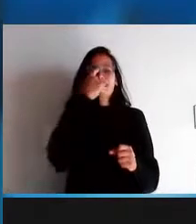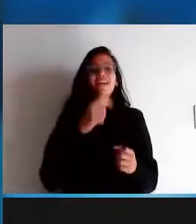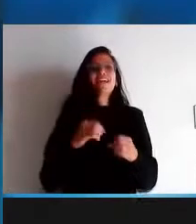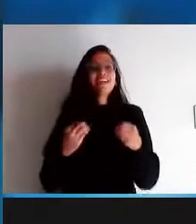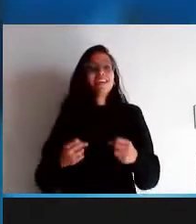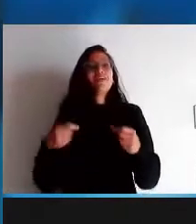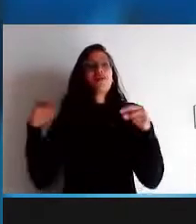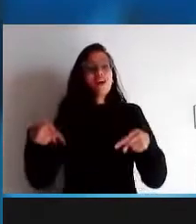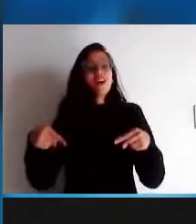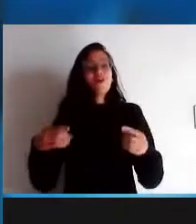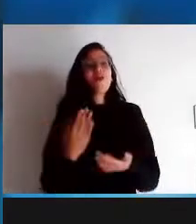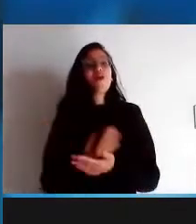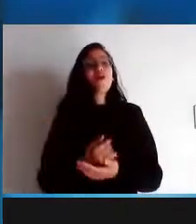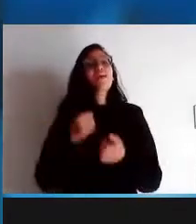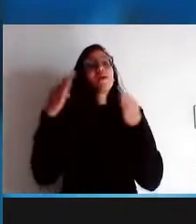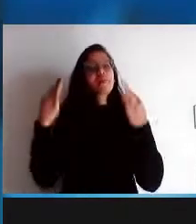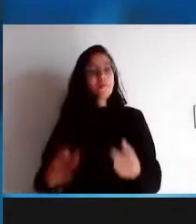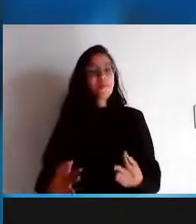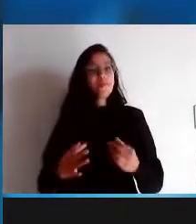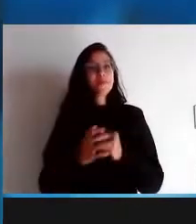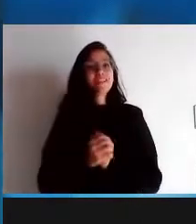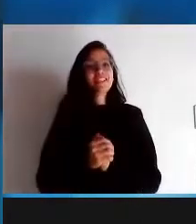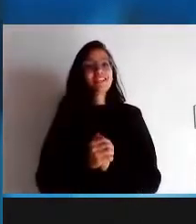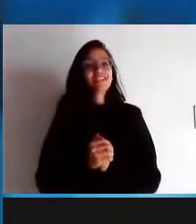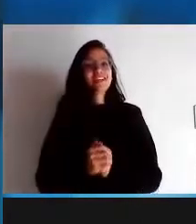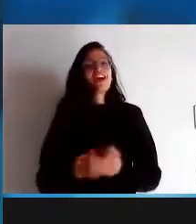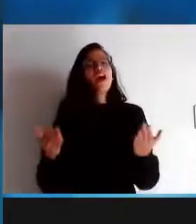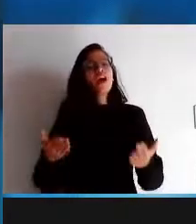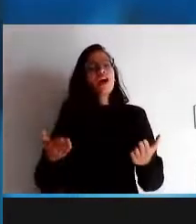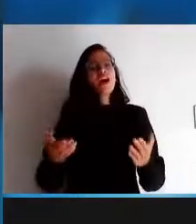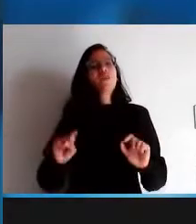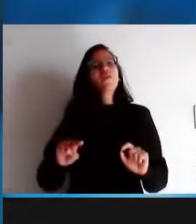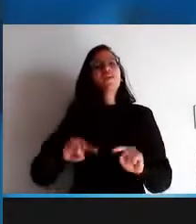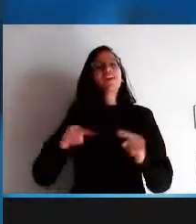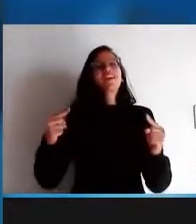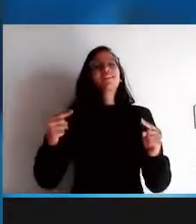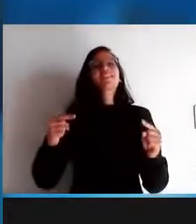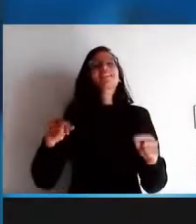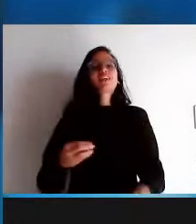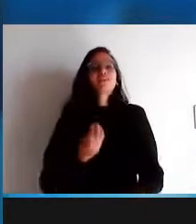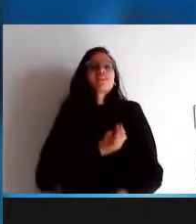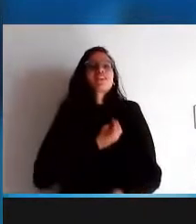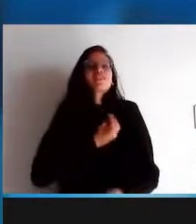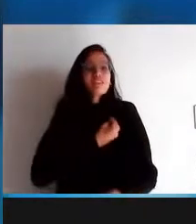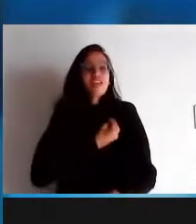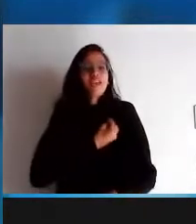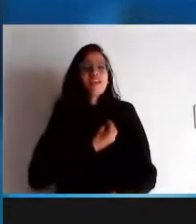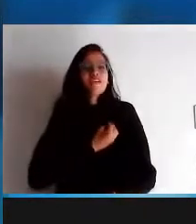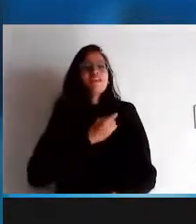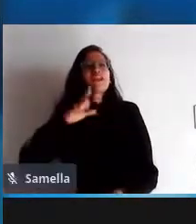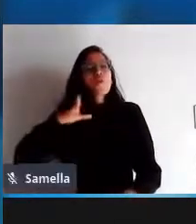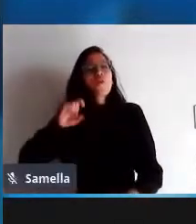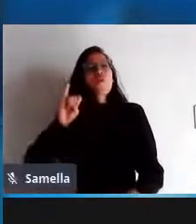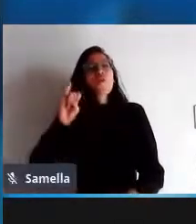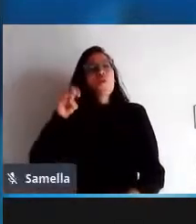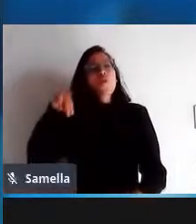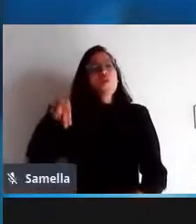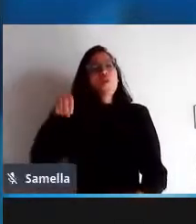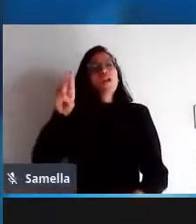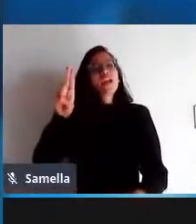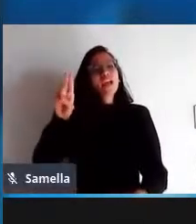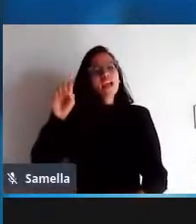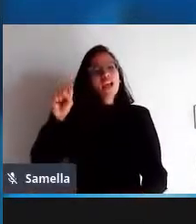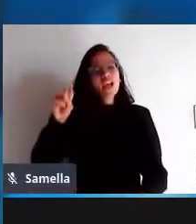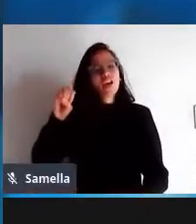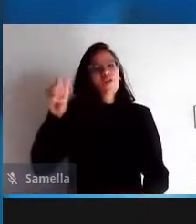grande principal motivador da existência de software livres até hoje se você está usando Linux se você está usando Gimp se você está usando